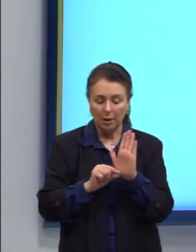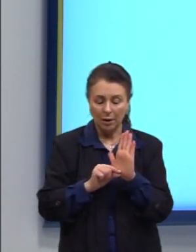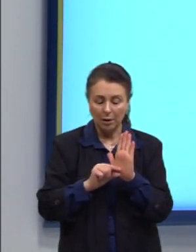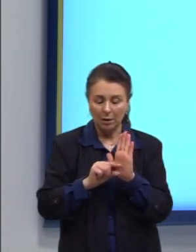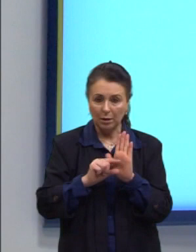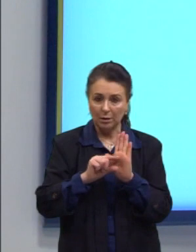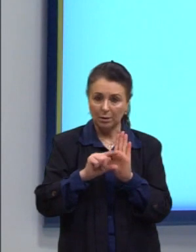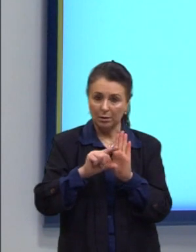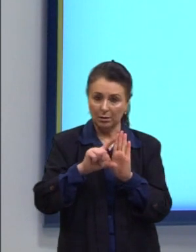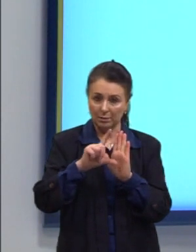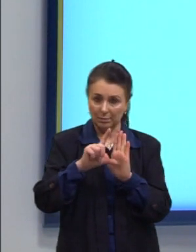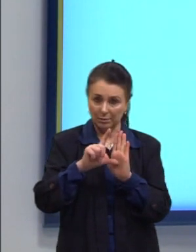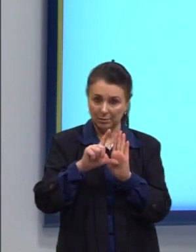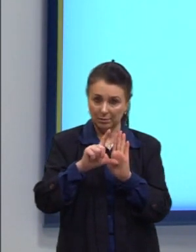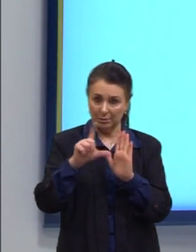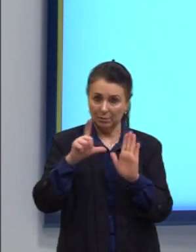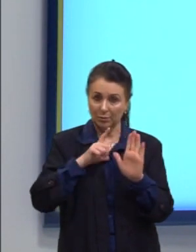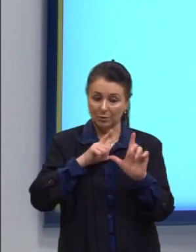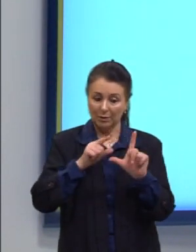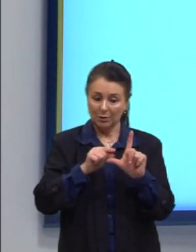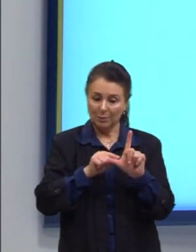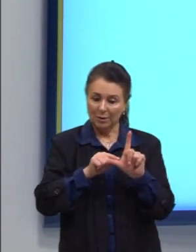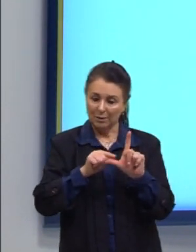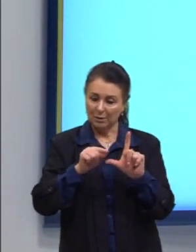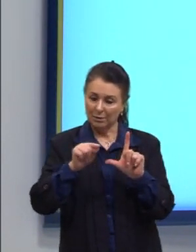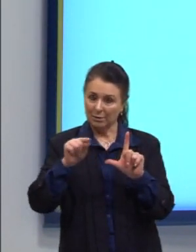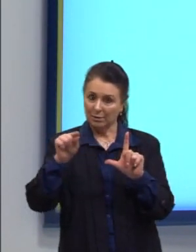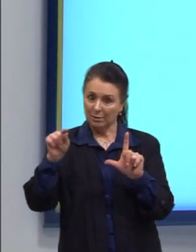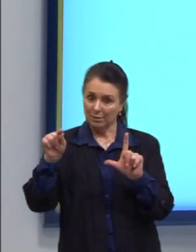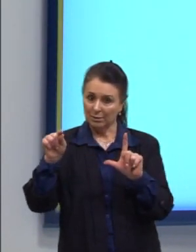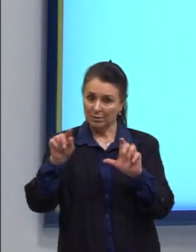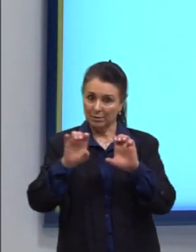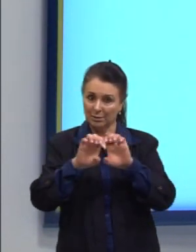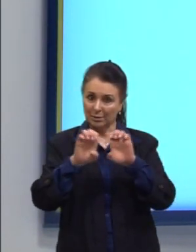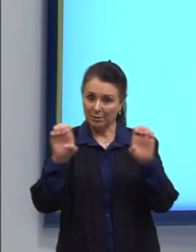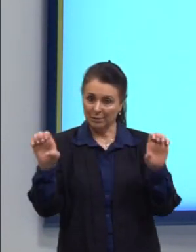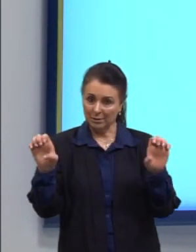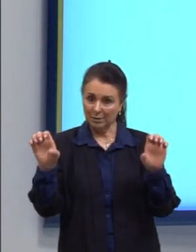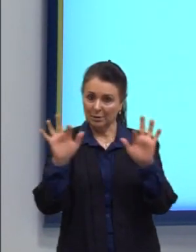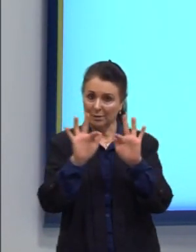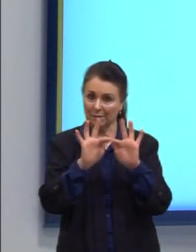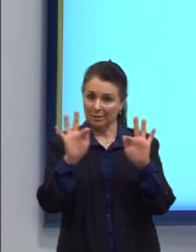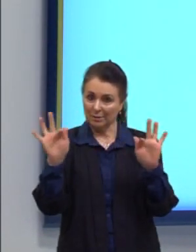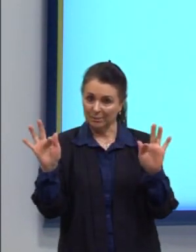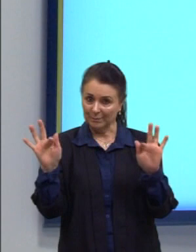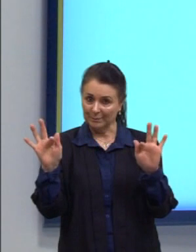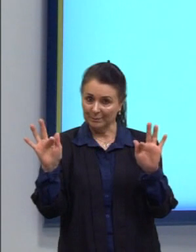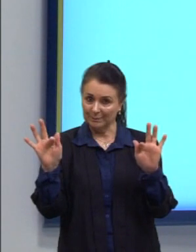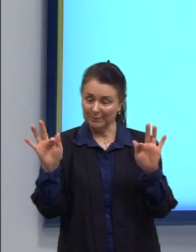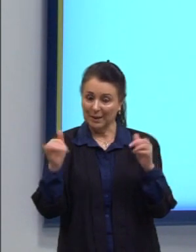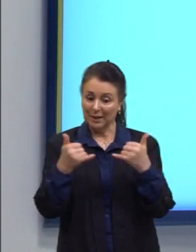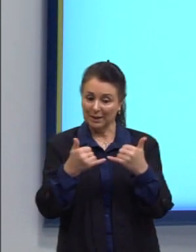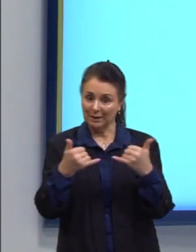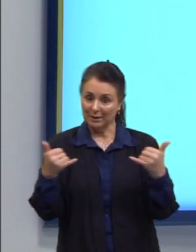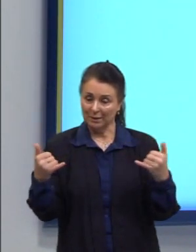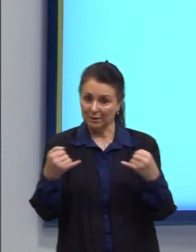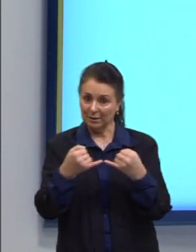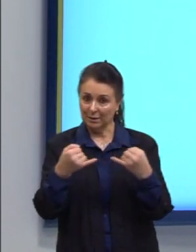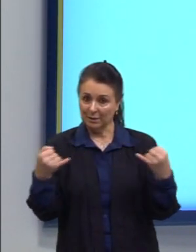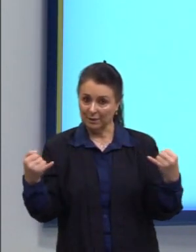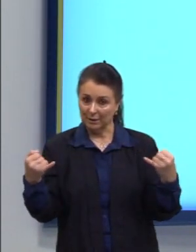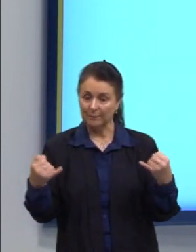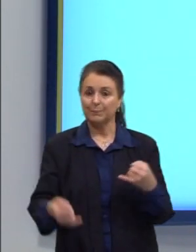Quando nós temos semirreta, nos lembra da equação função linear. Então, nós teríamos o Y,